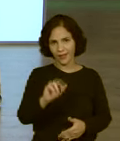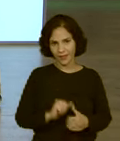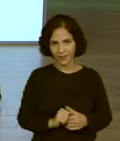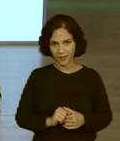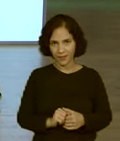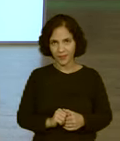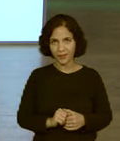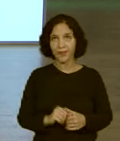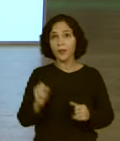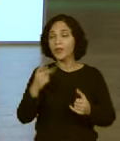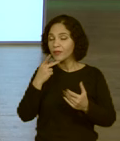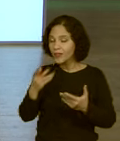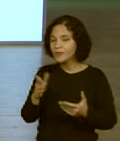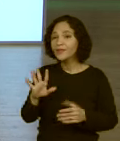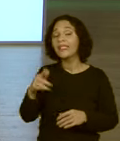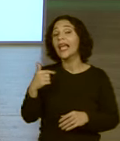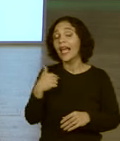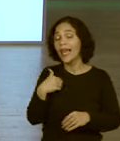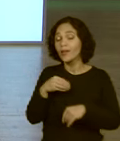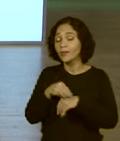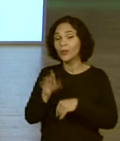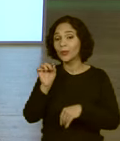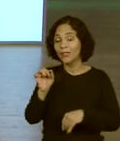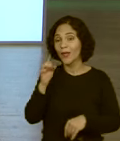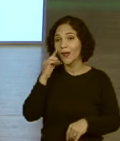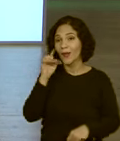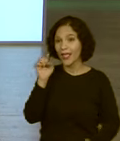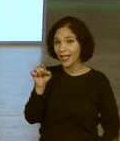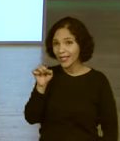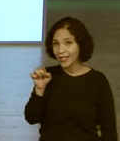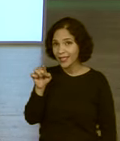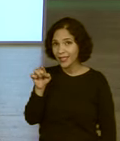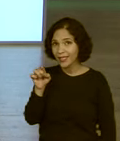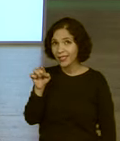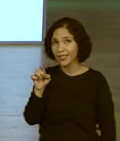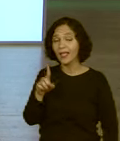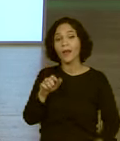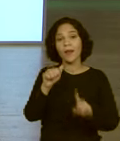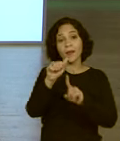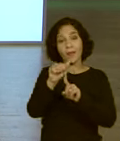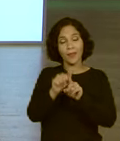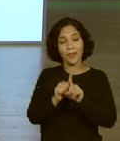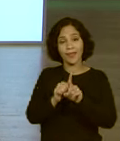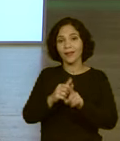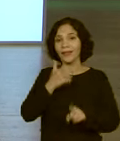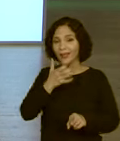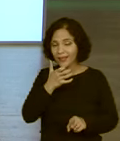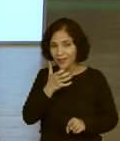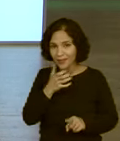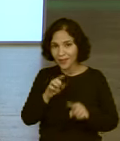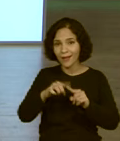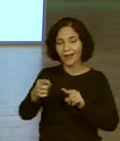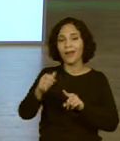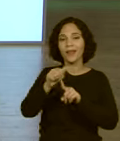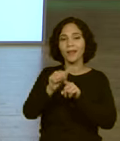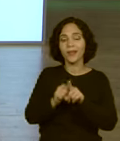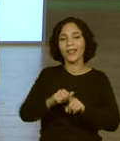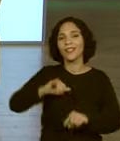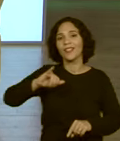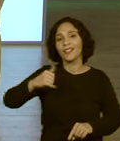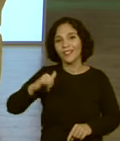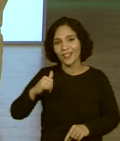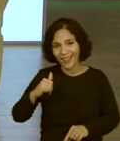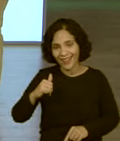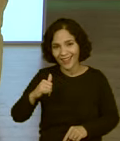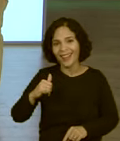disso, diga, professor. Não é que eu estou para dizer que esse aqui é o mês de dezembro e esse aqui é o mês de janeiro para ter